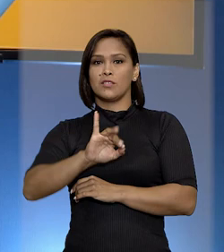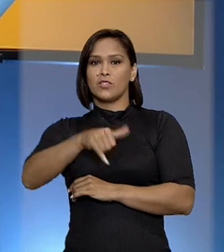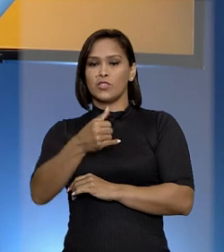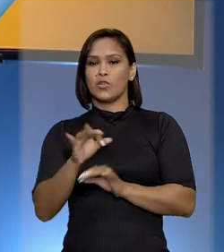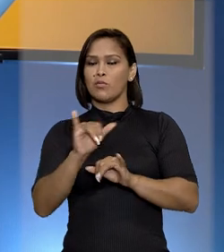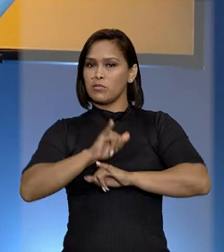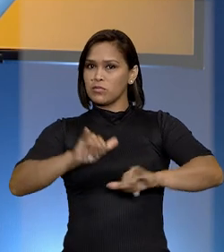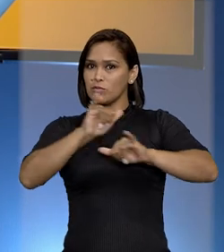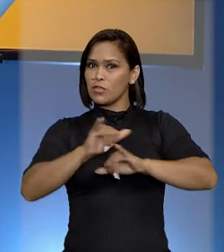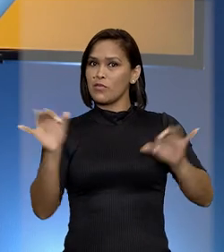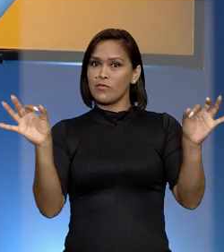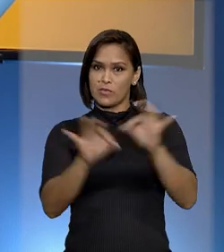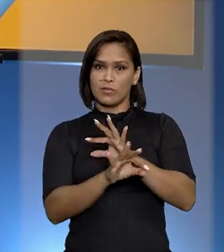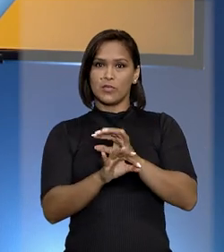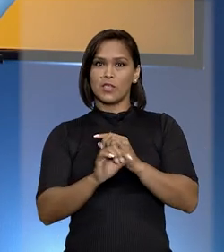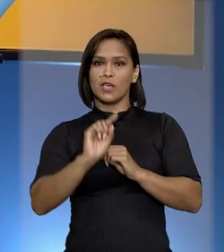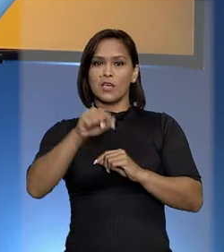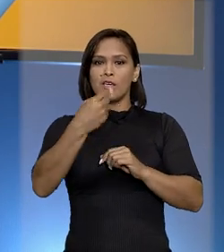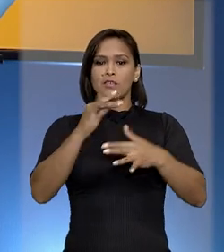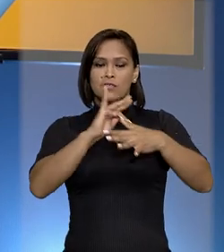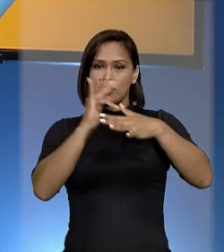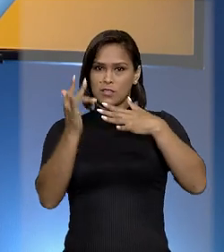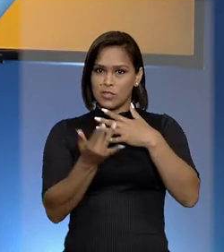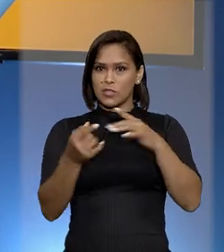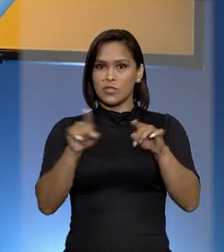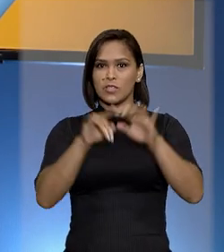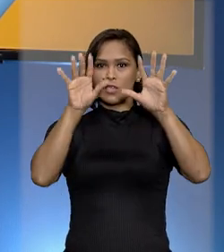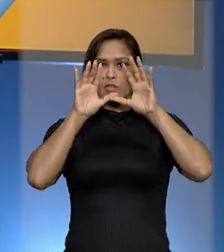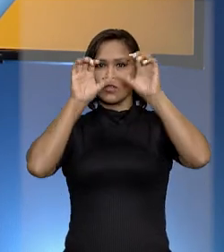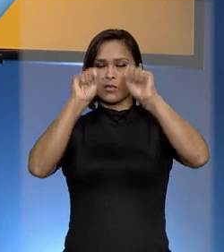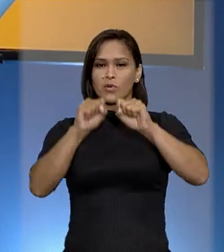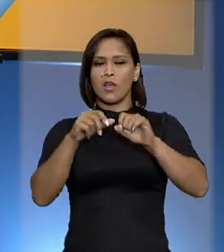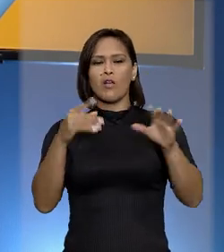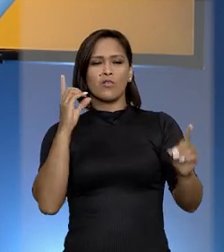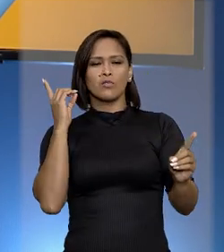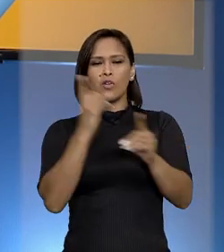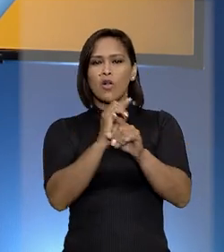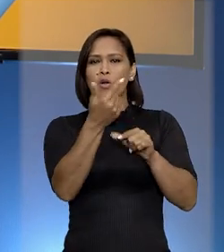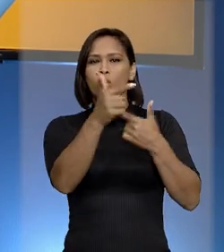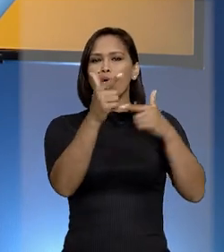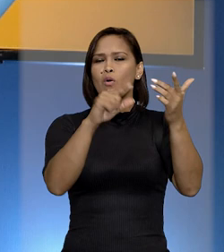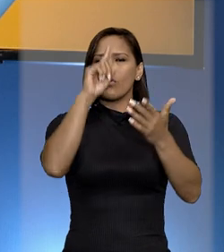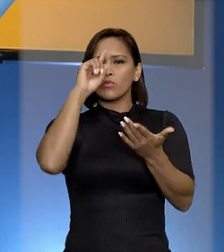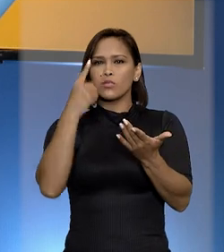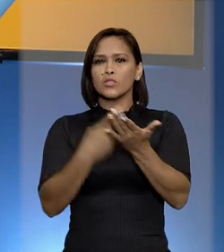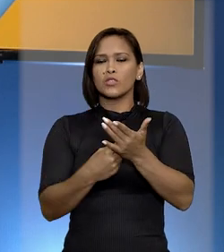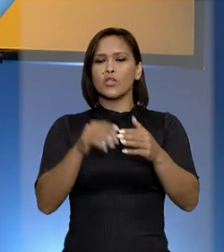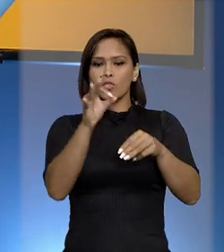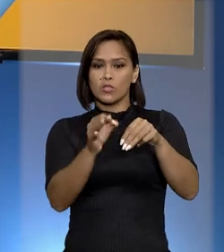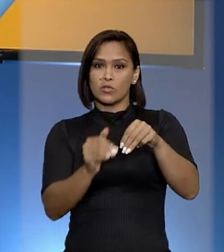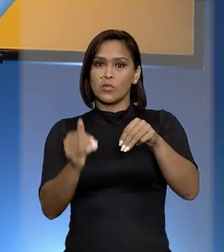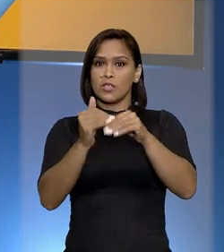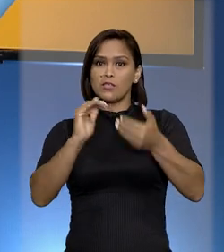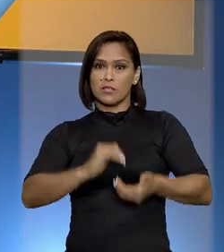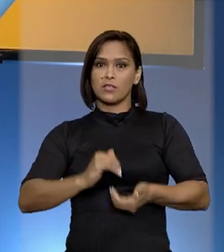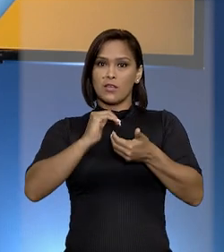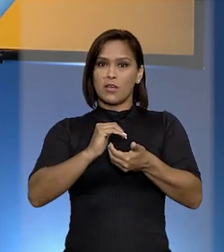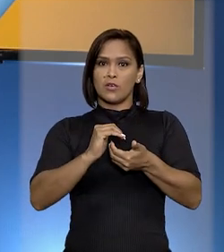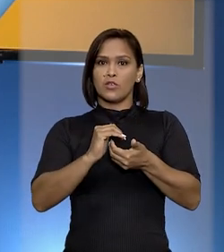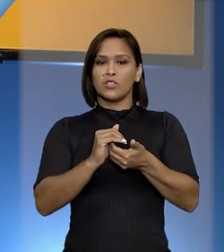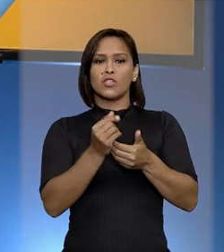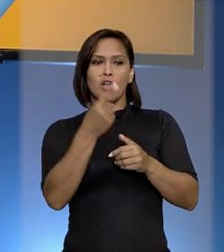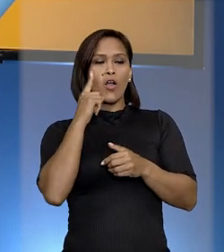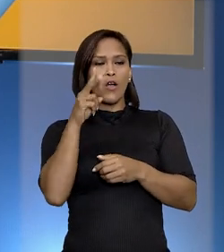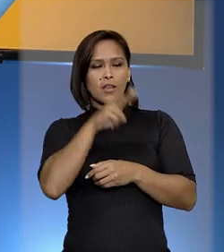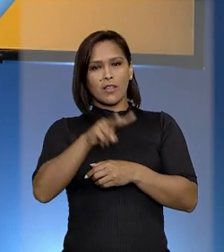O STJ Notícias fica por aqui. Nas redes sociais do tribunal, você encontra outras decisões dos ministros da